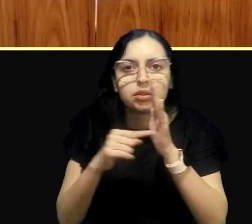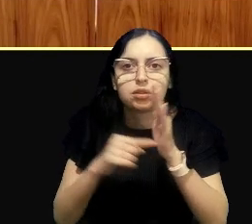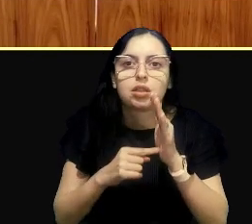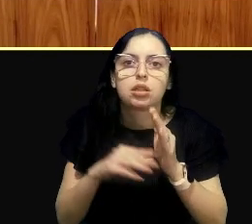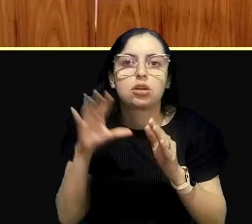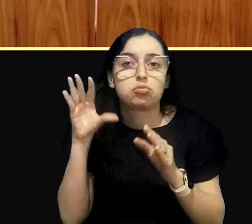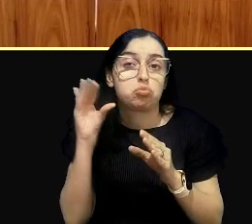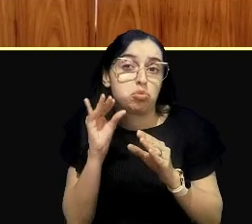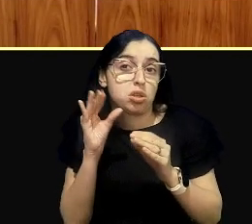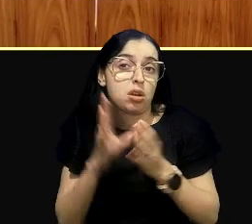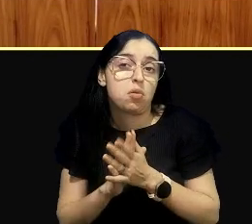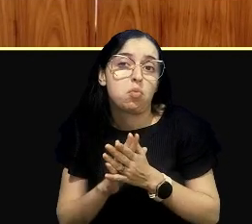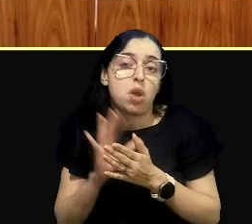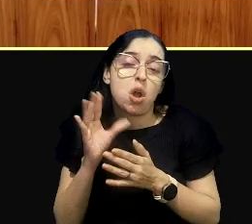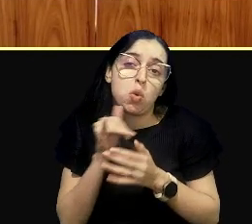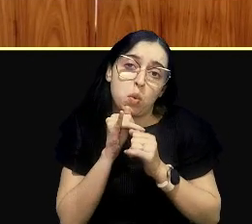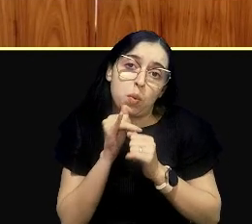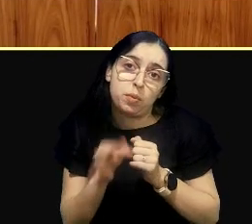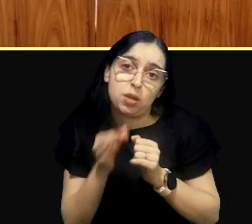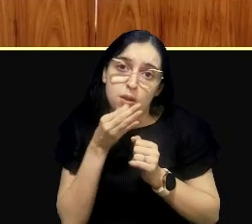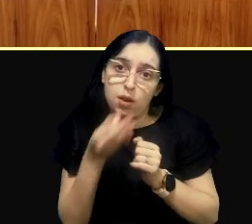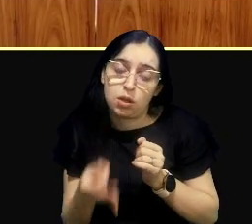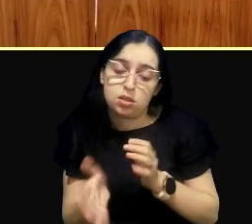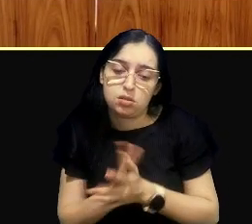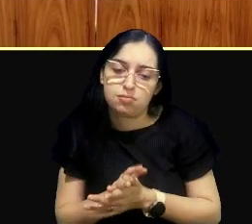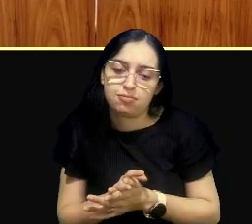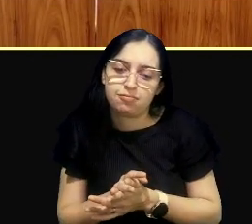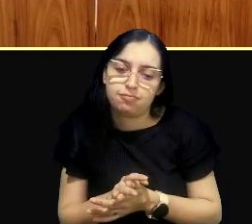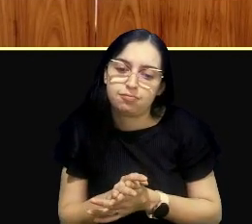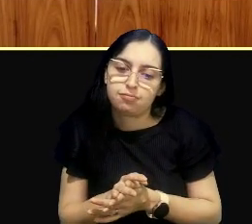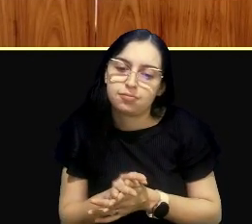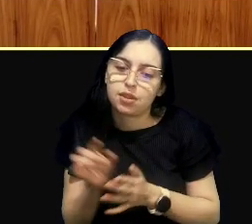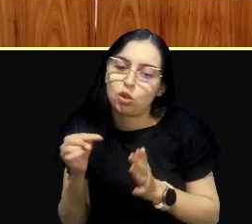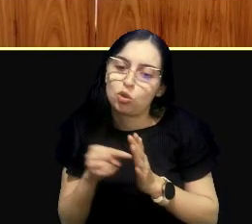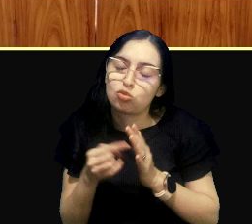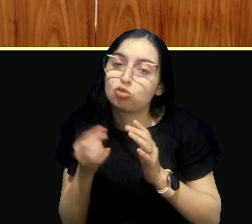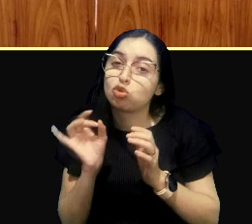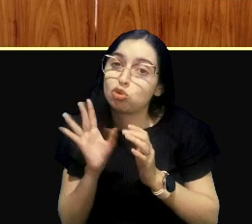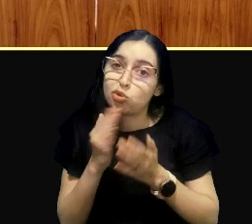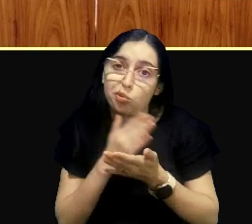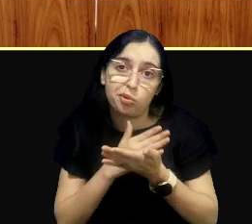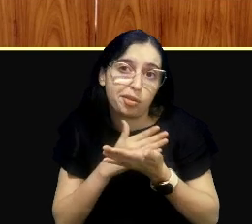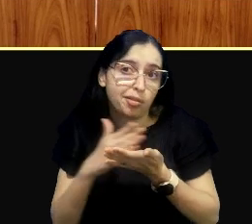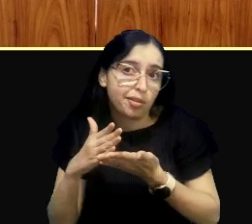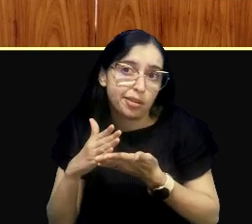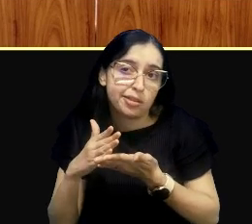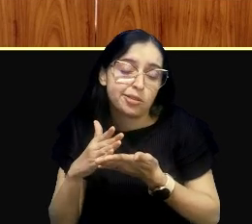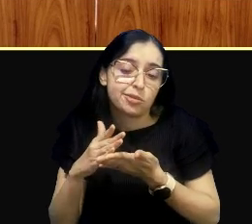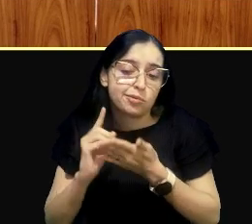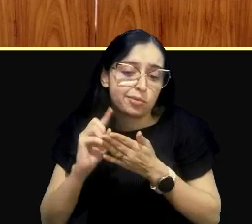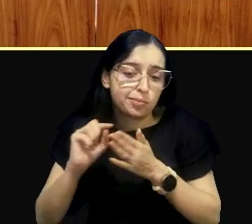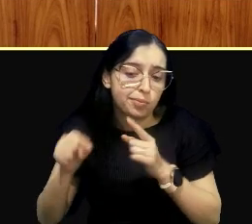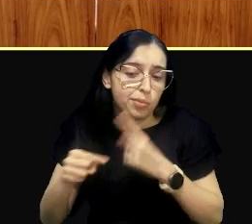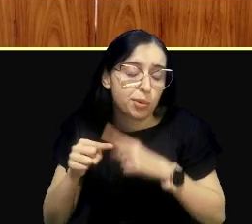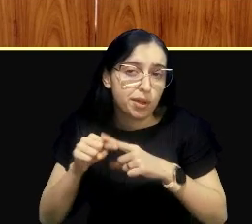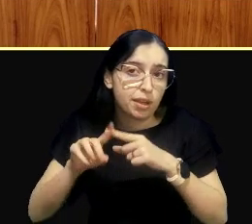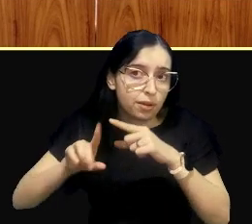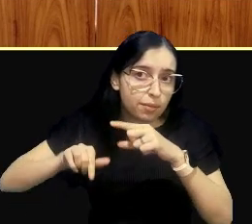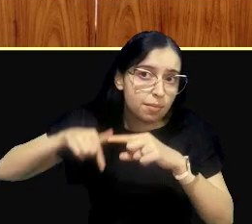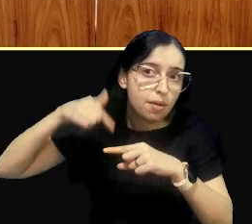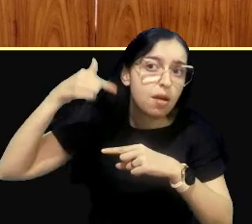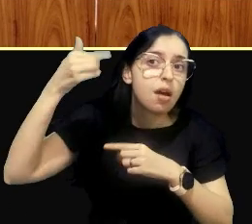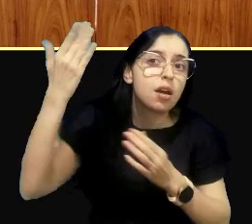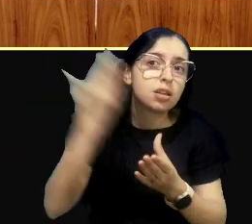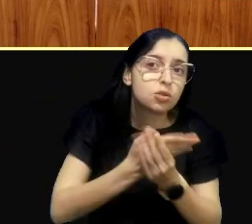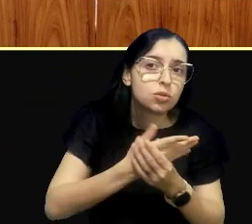questões, e às vezes eu chego para ele, falo assim, ó, isso aqui é só o começo, viu, porque vão vir outras ações, doutor,